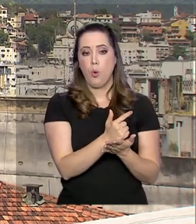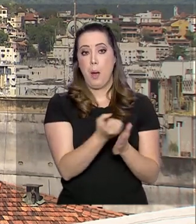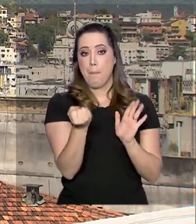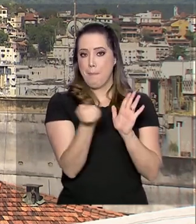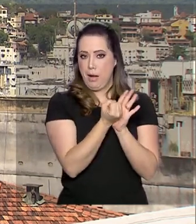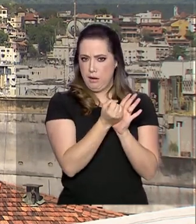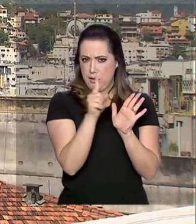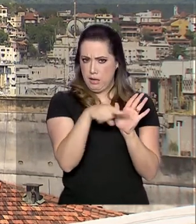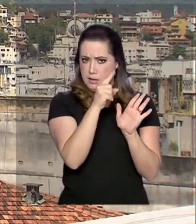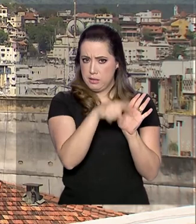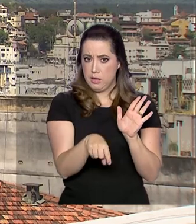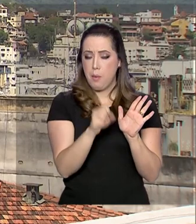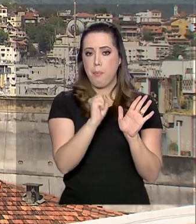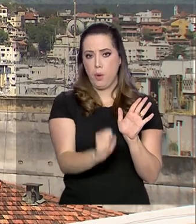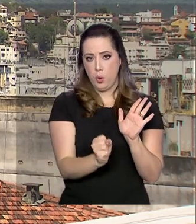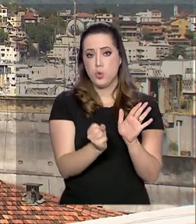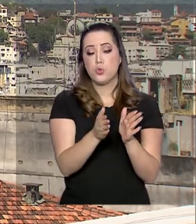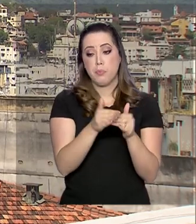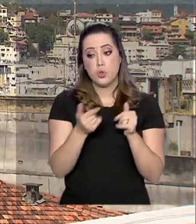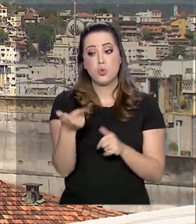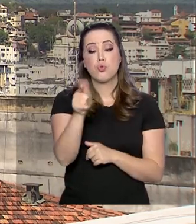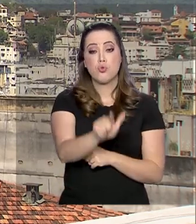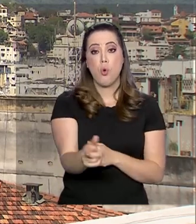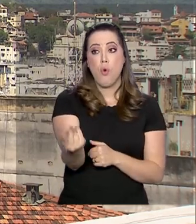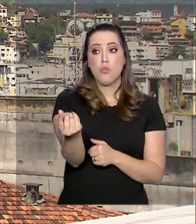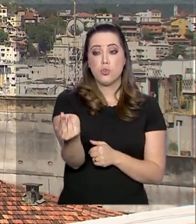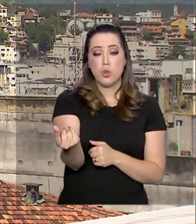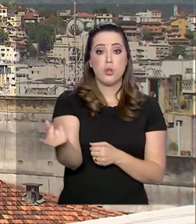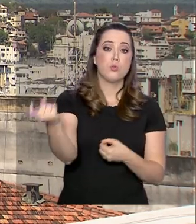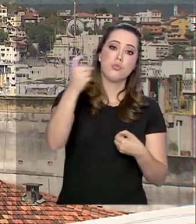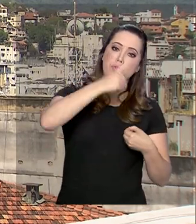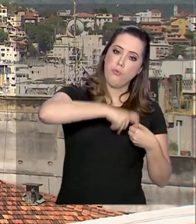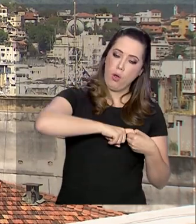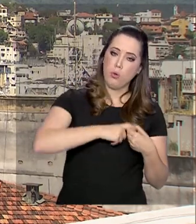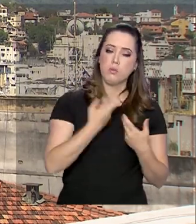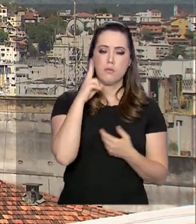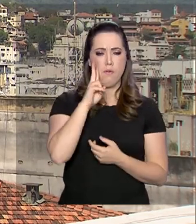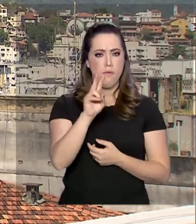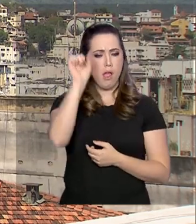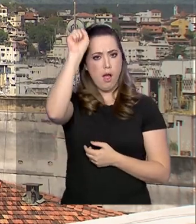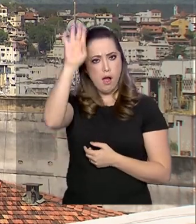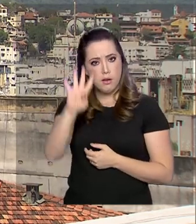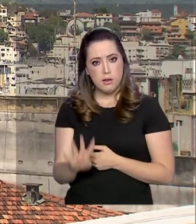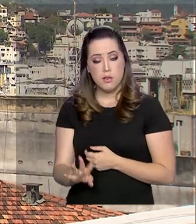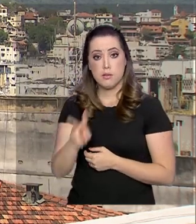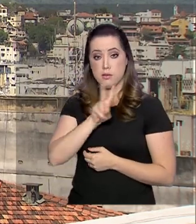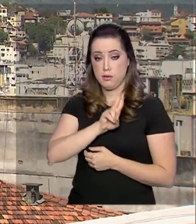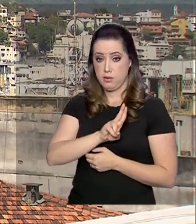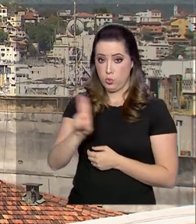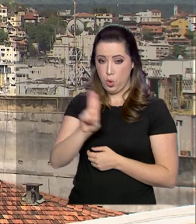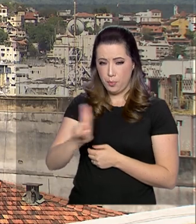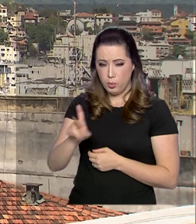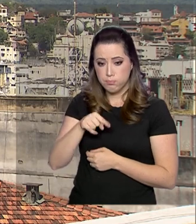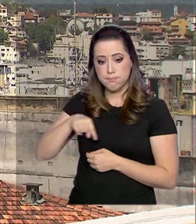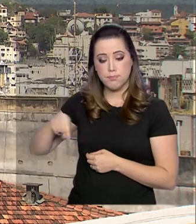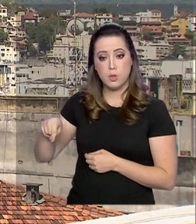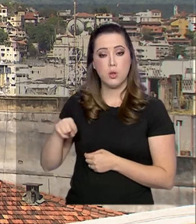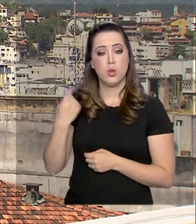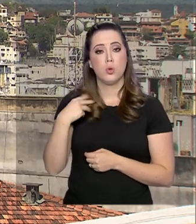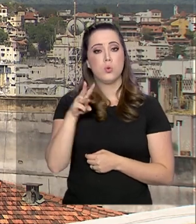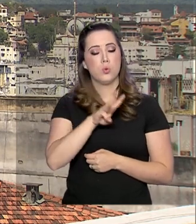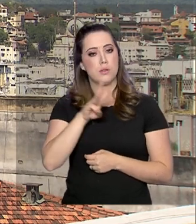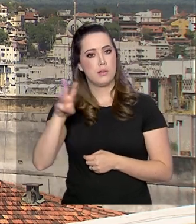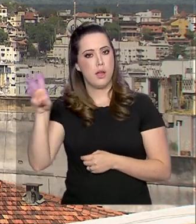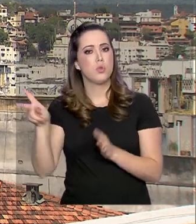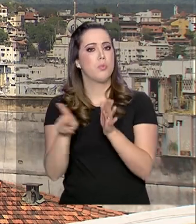reembolso no próprio local de compra. A lista completa dessas marcas pode ser conferida no site agricultura.gov.br.